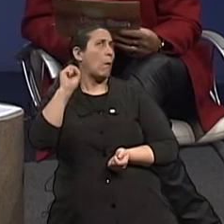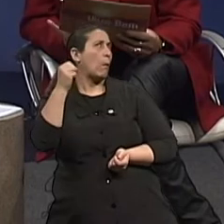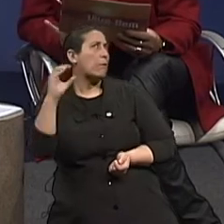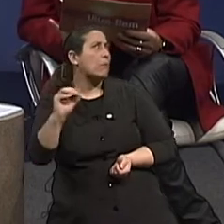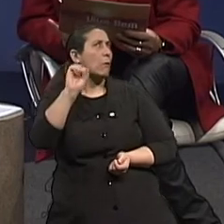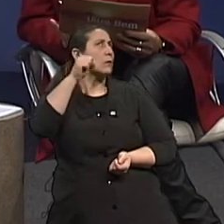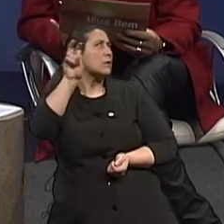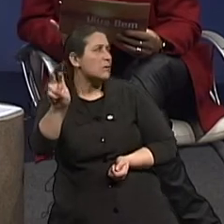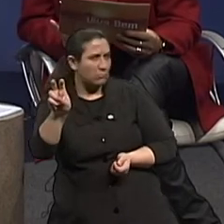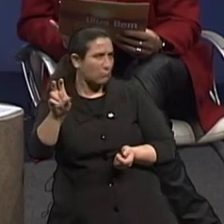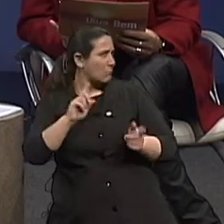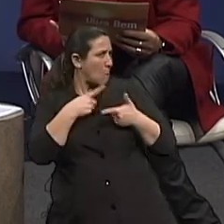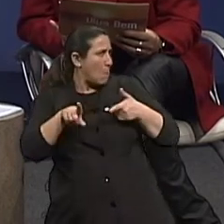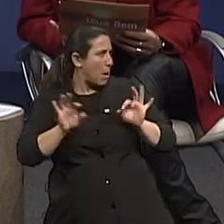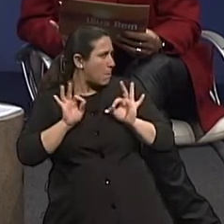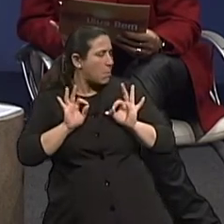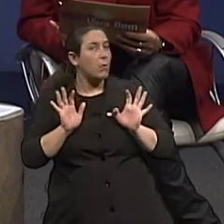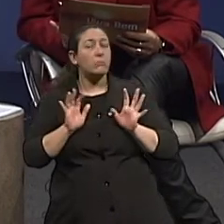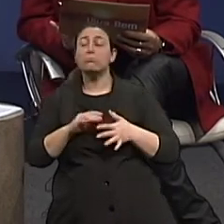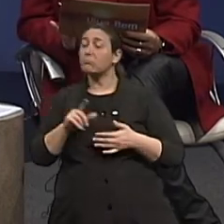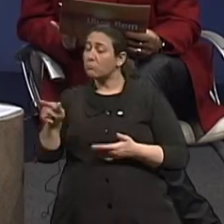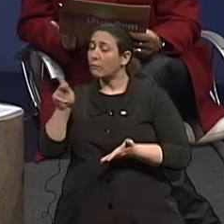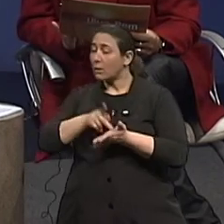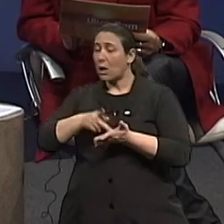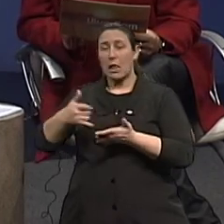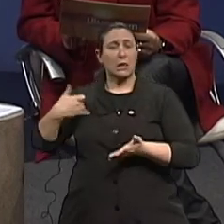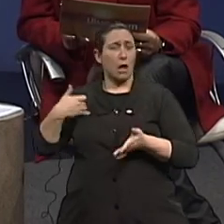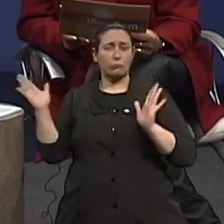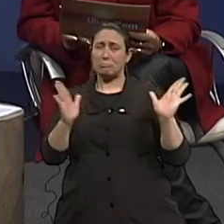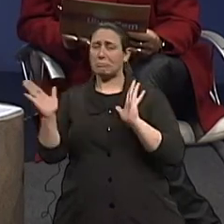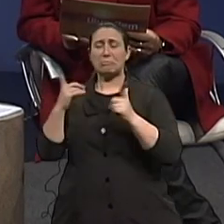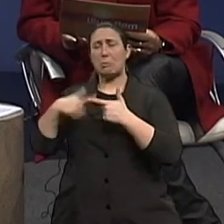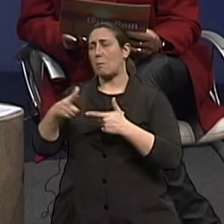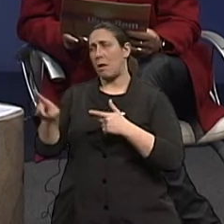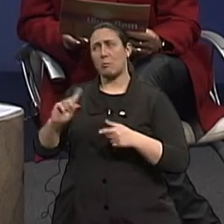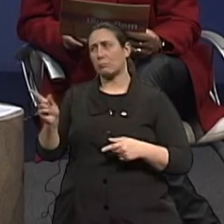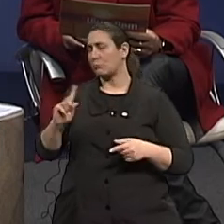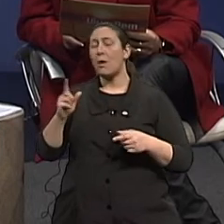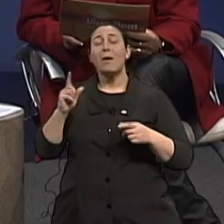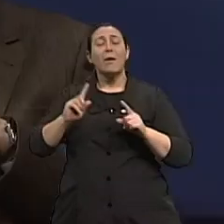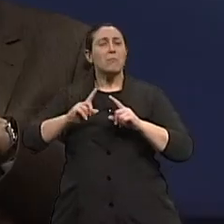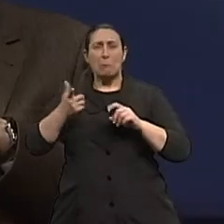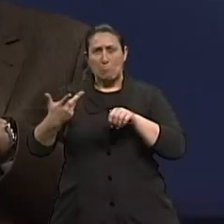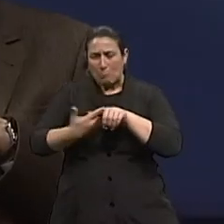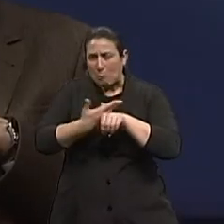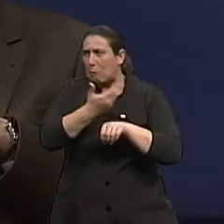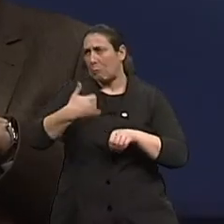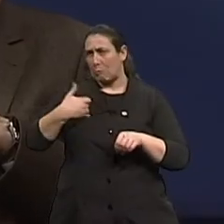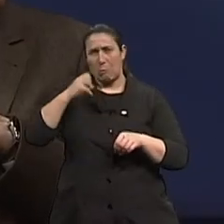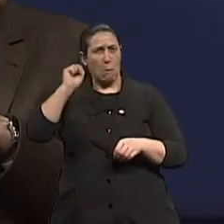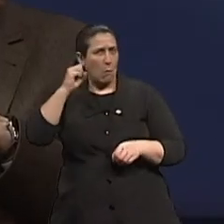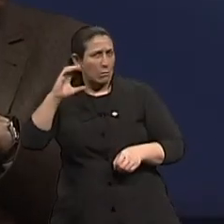existe maiores problemas. Hoje, a faixa etária não é o nosso problema. Que maravilha. Operar pacientes com 80,